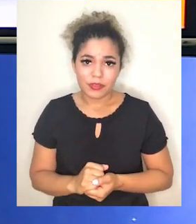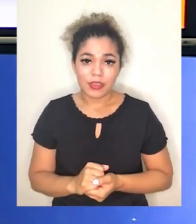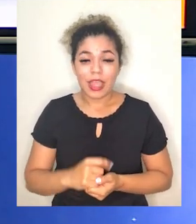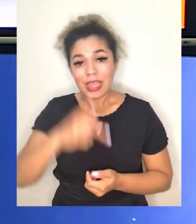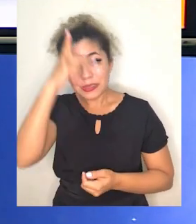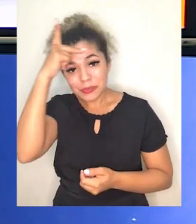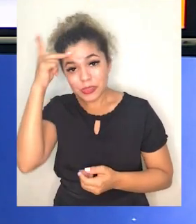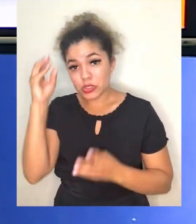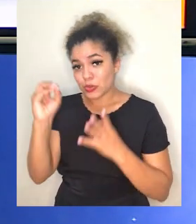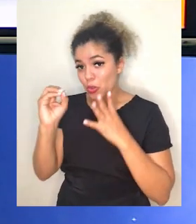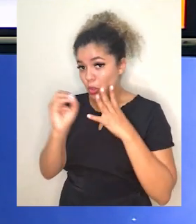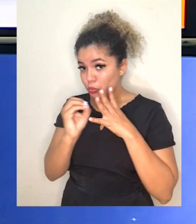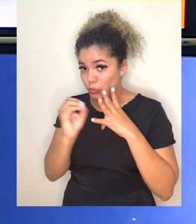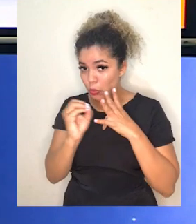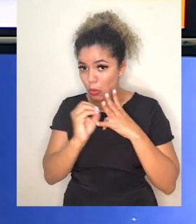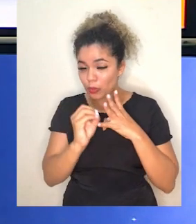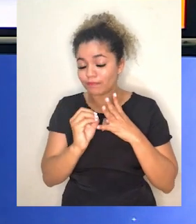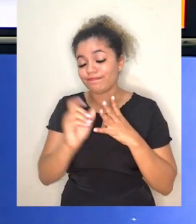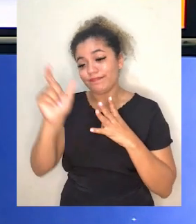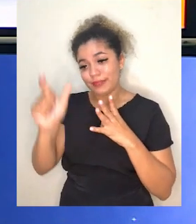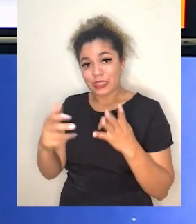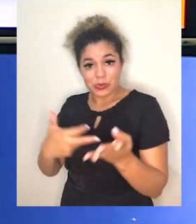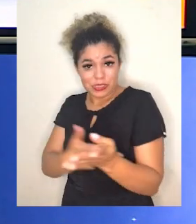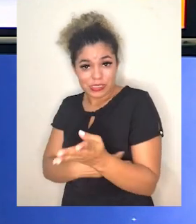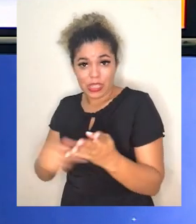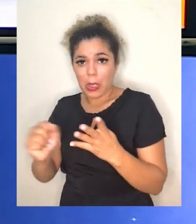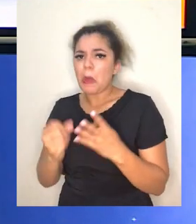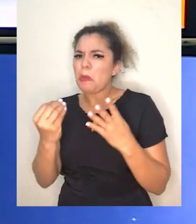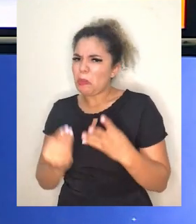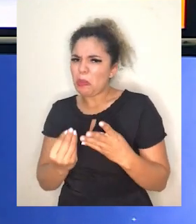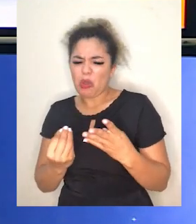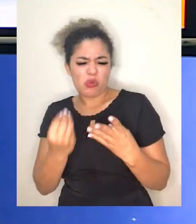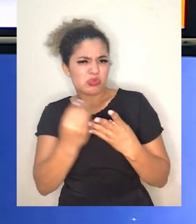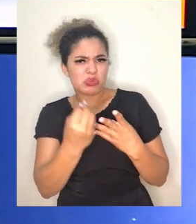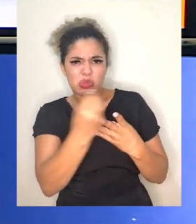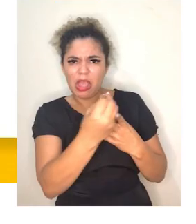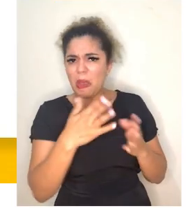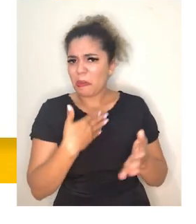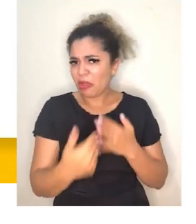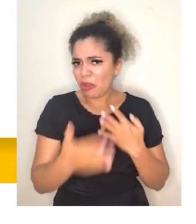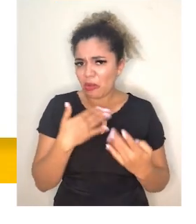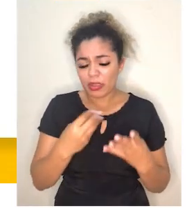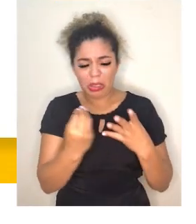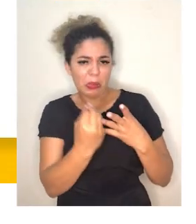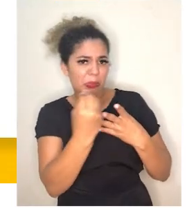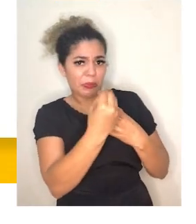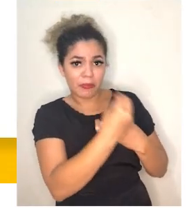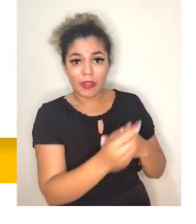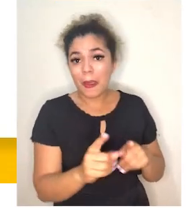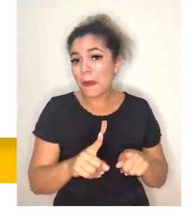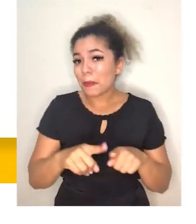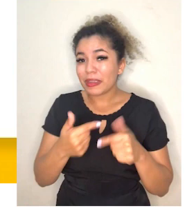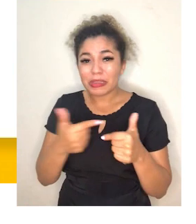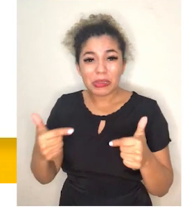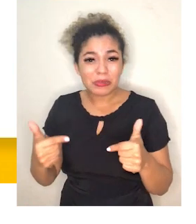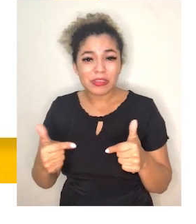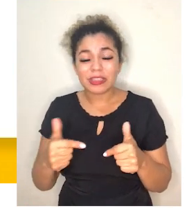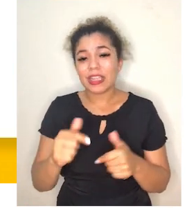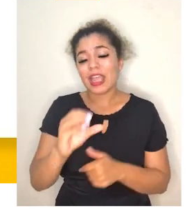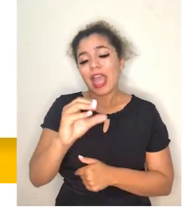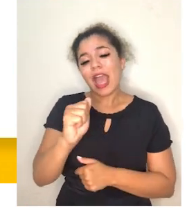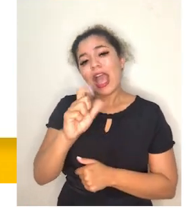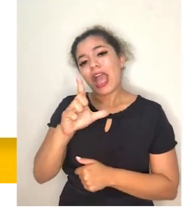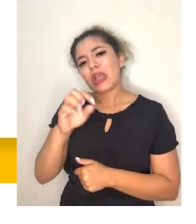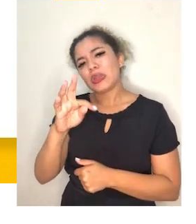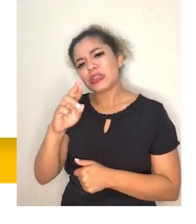Indivíduos do sangue O, tipo O, podem doar para qualquer pessoa, pois não possui aglutinogênios